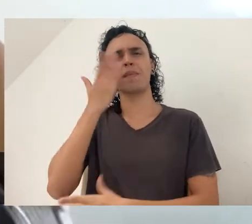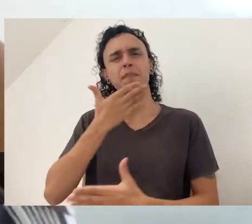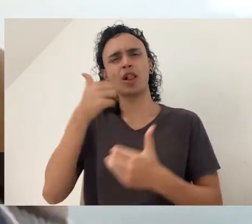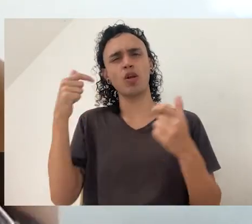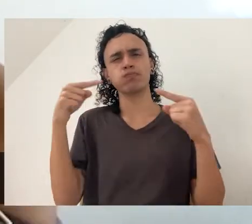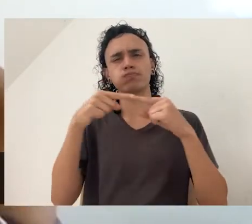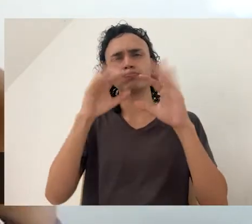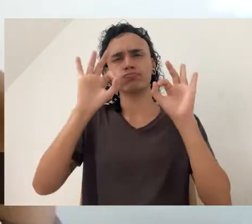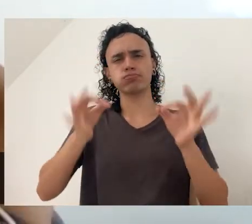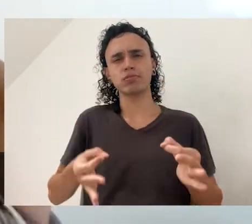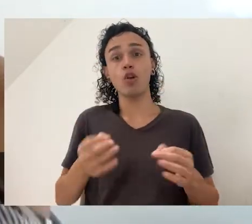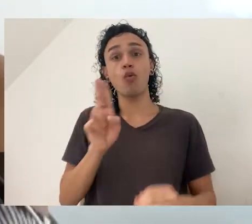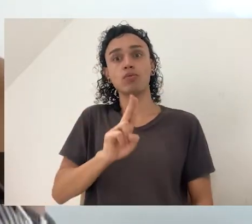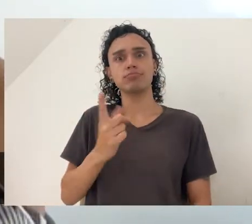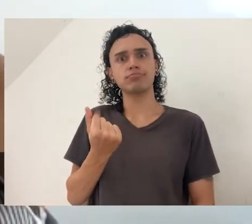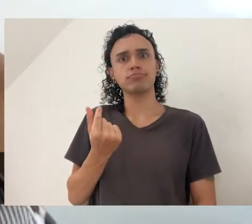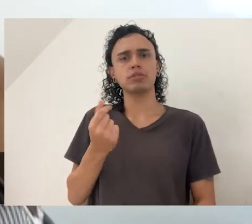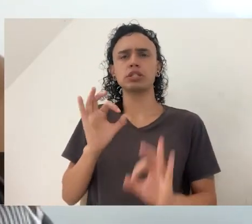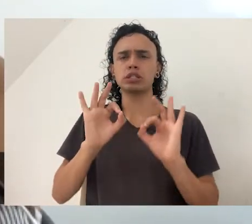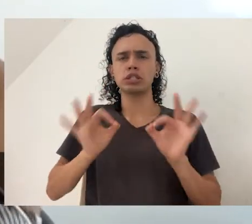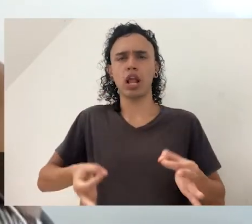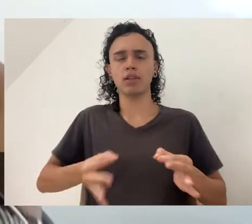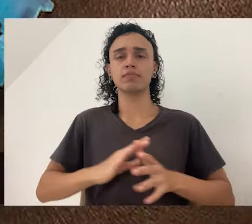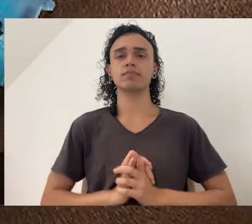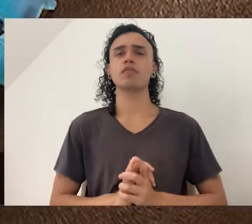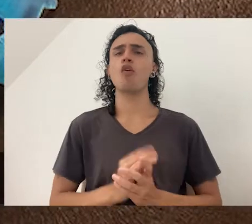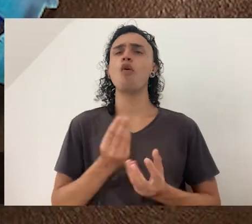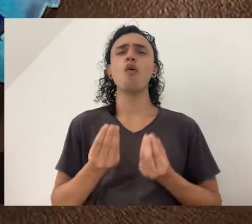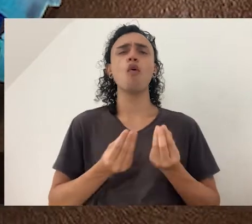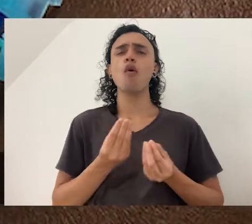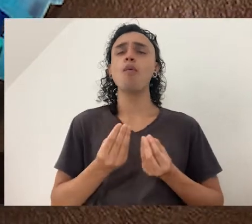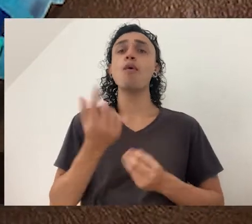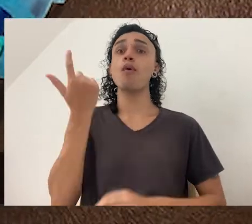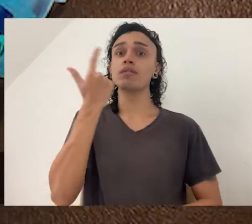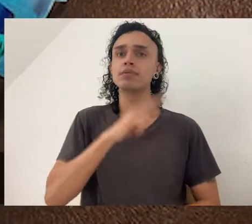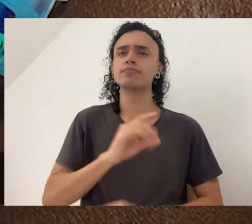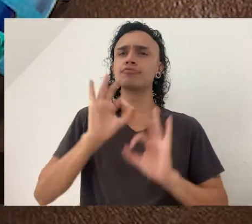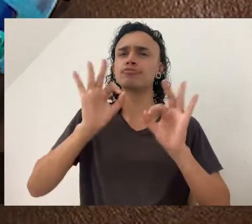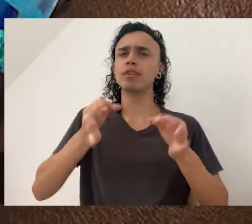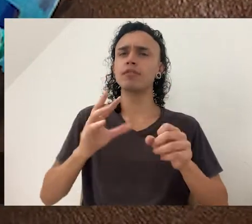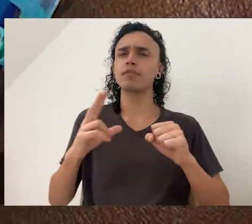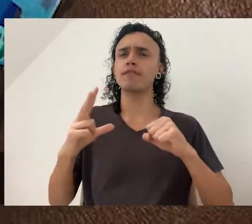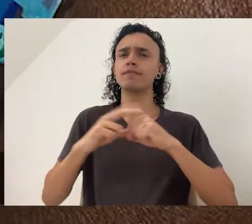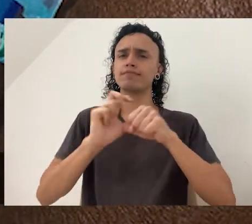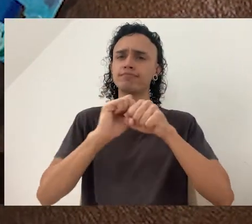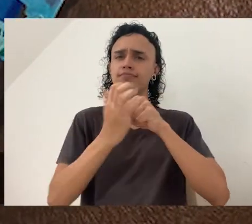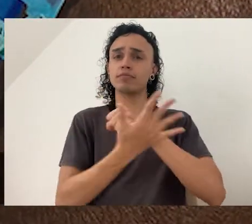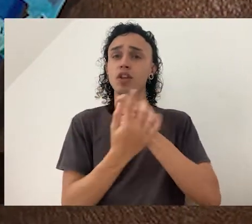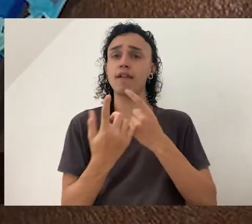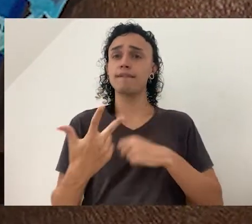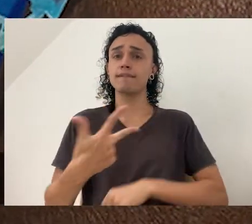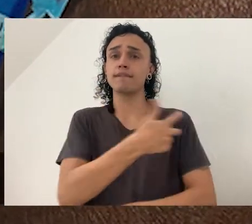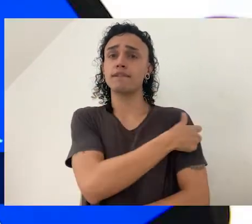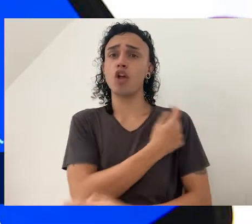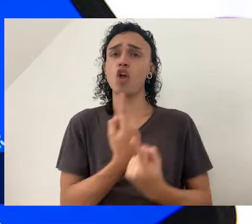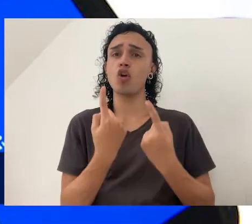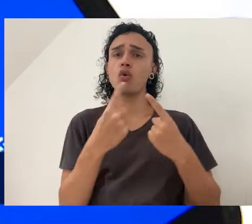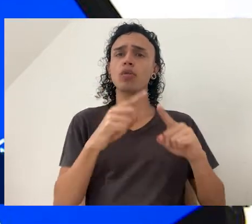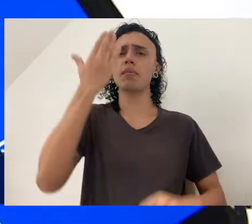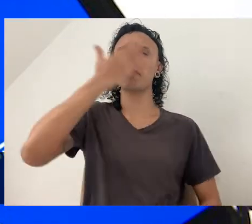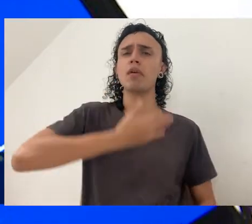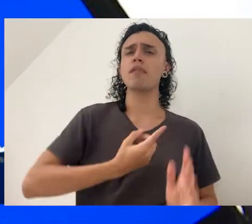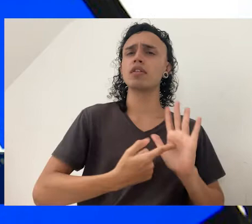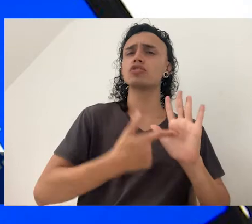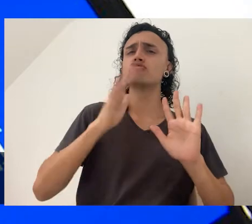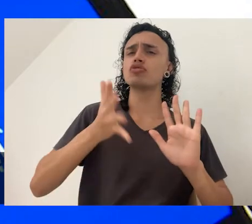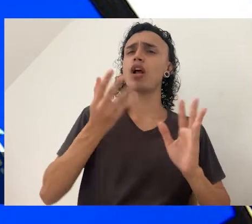uma forma mais adequada da utilização do recurso. De que forma podemos comprovar a vacinação contra a covid-19? Existe um